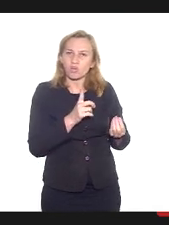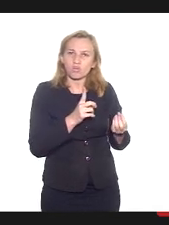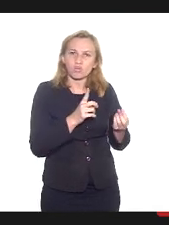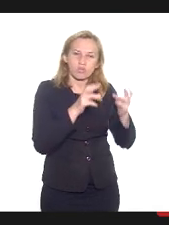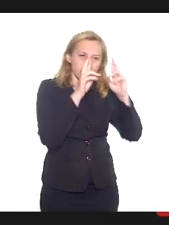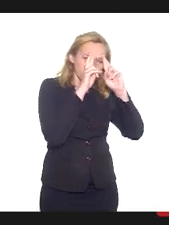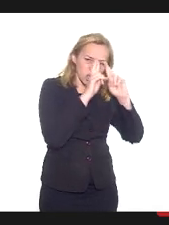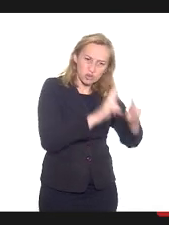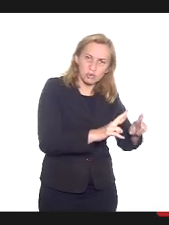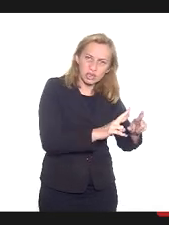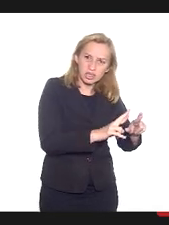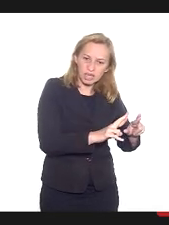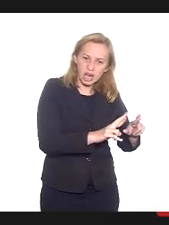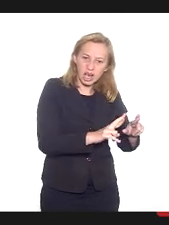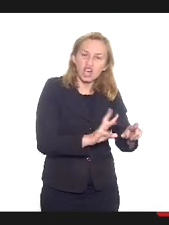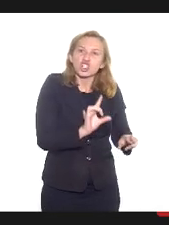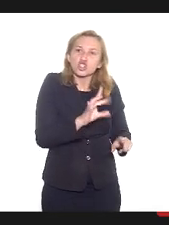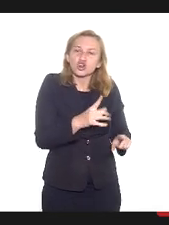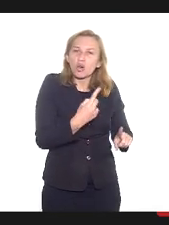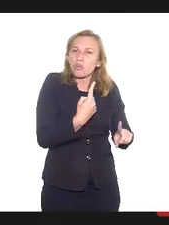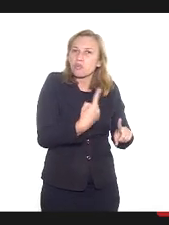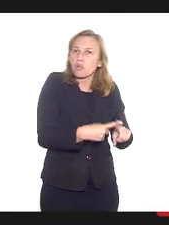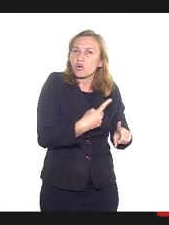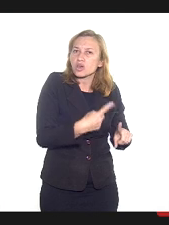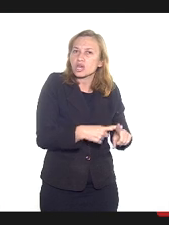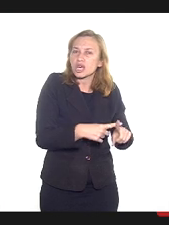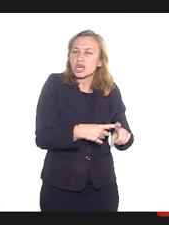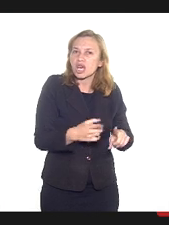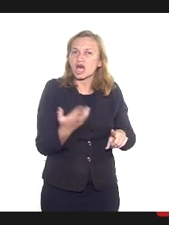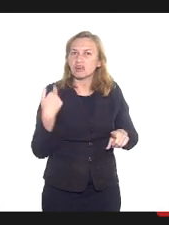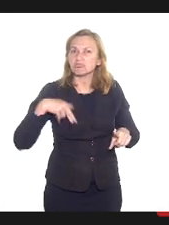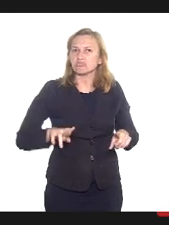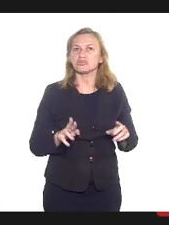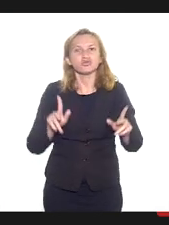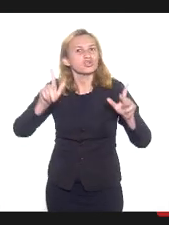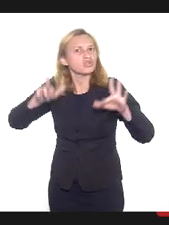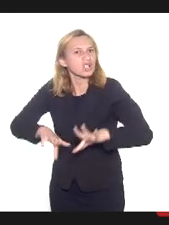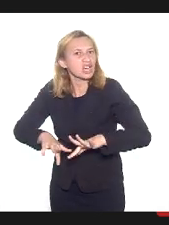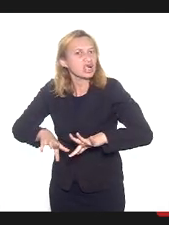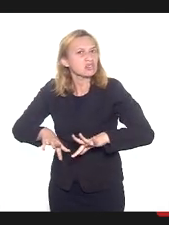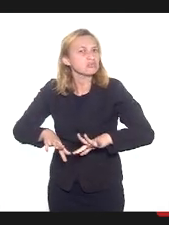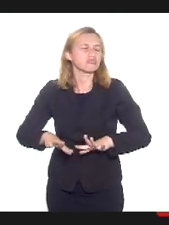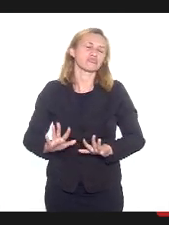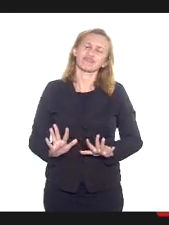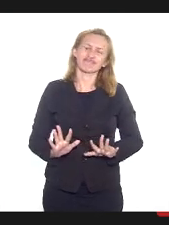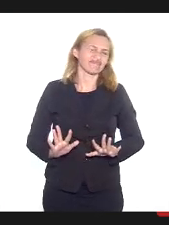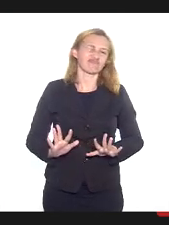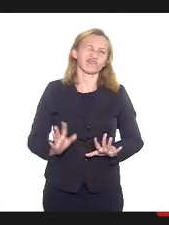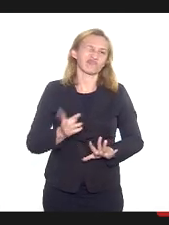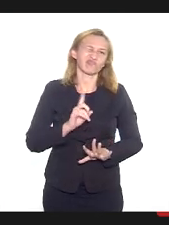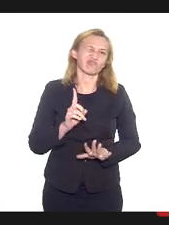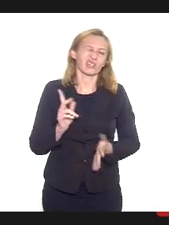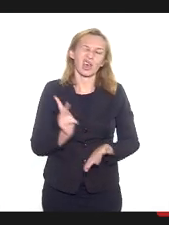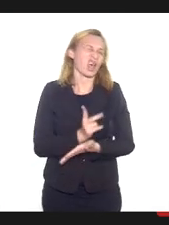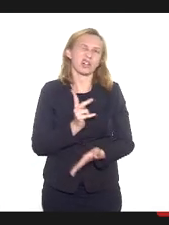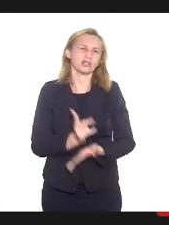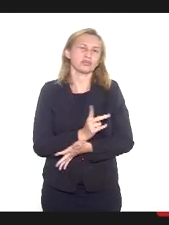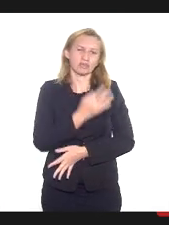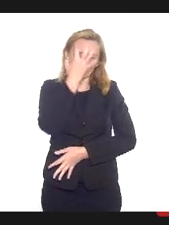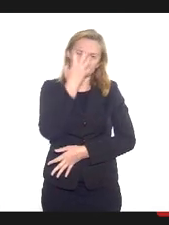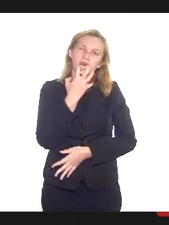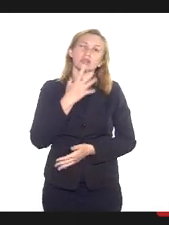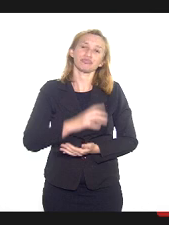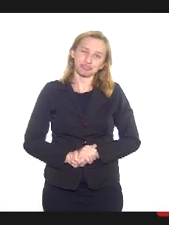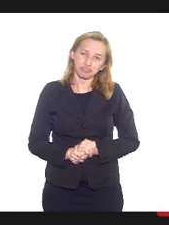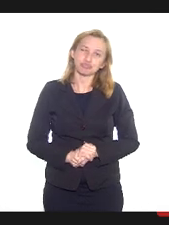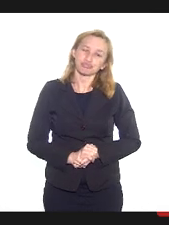agredirem, simplesmente porque discordam, divergem, não professam a mesma crença, é uma aberração gravíssima na